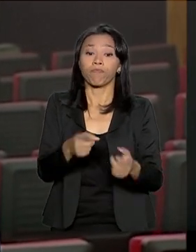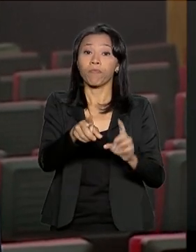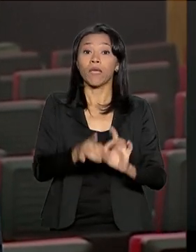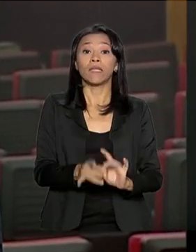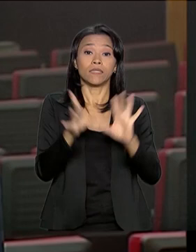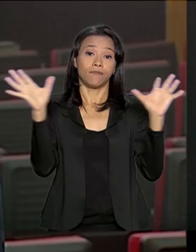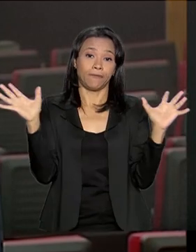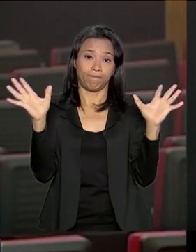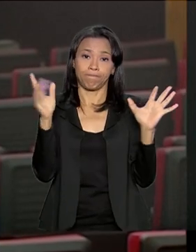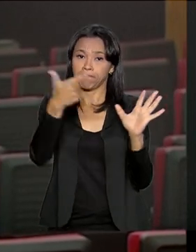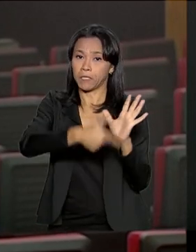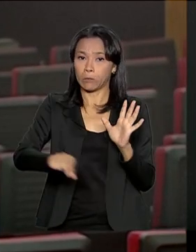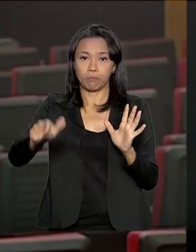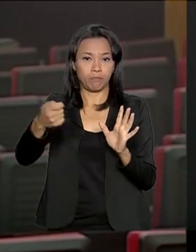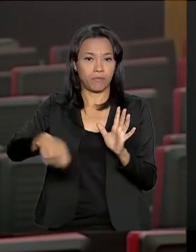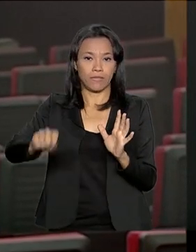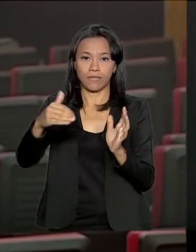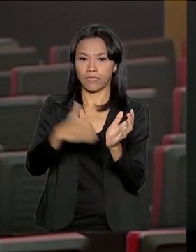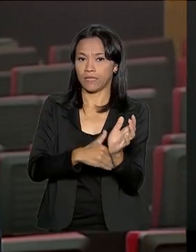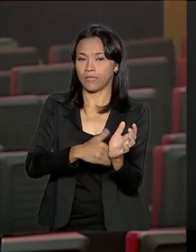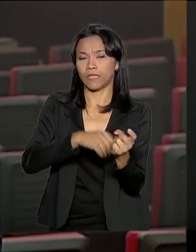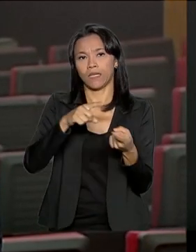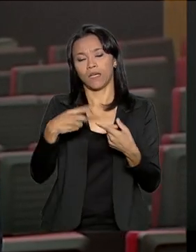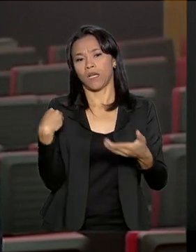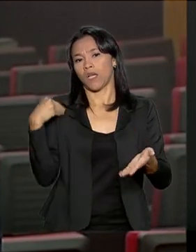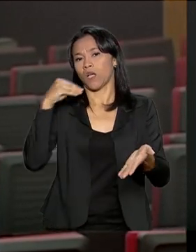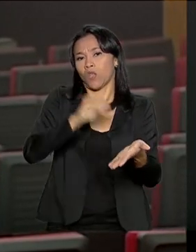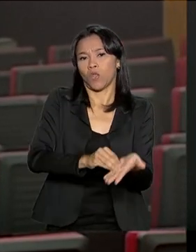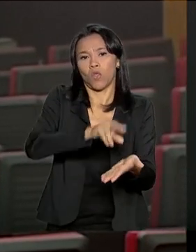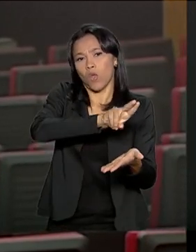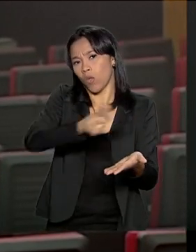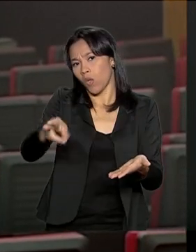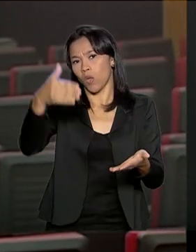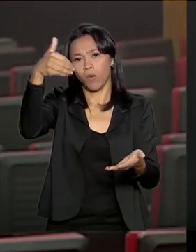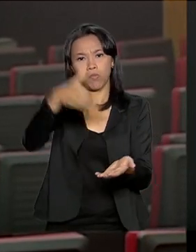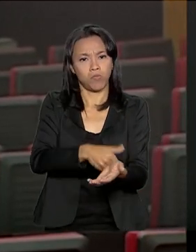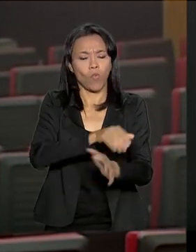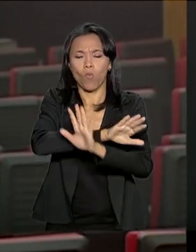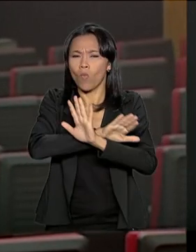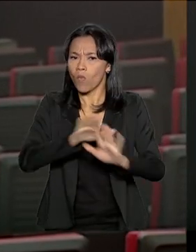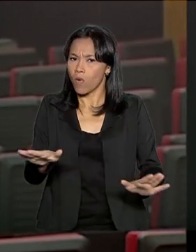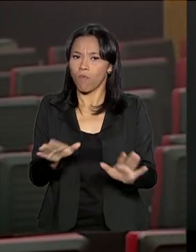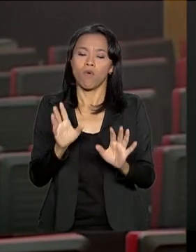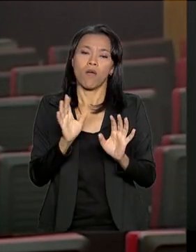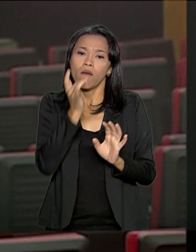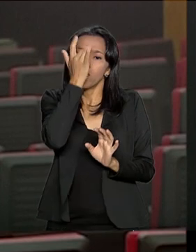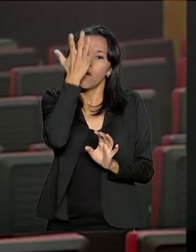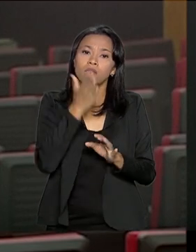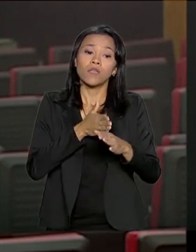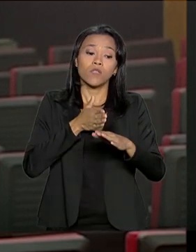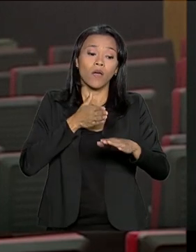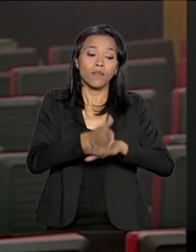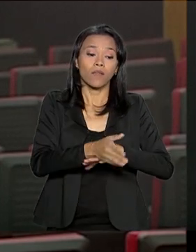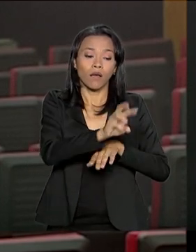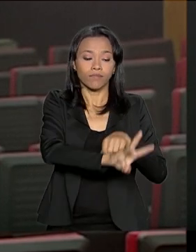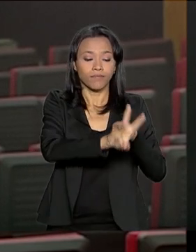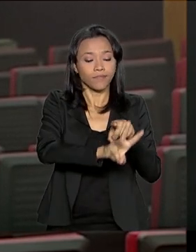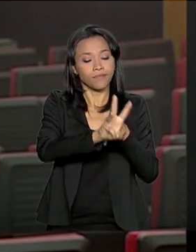livre. Não há necessidade nem de cadastro, não há campo de senha, campo de login. Apenas acessar o endereço,